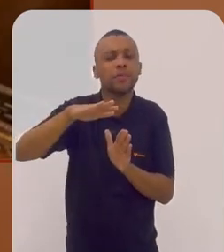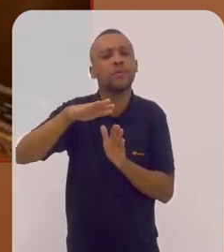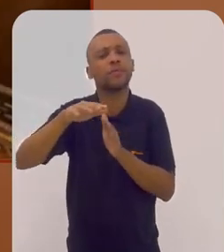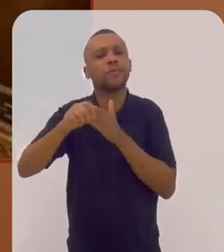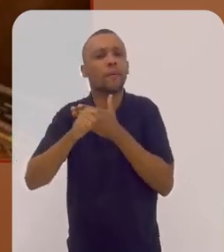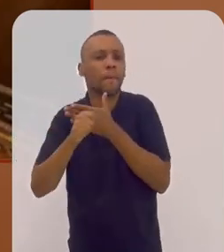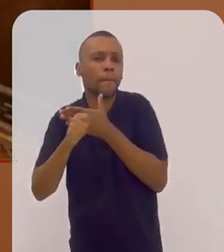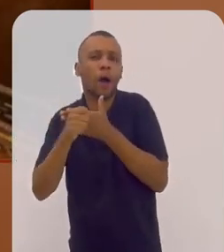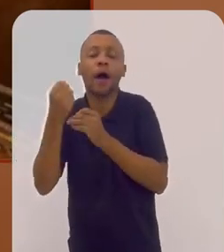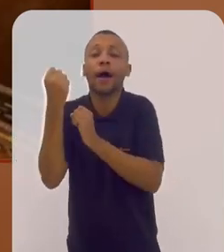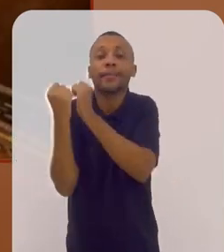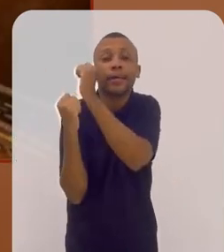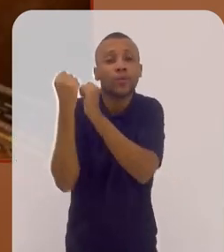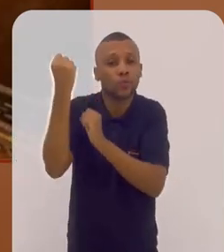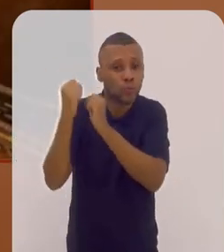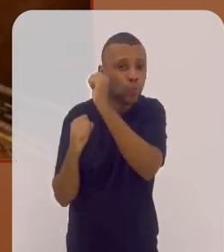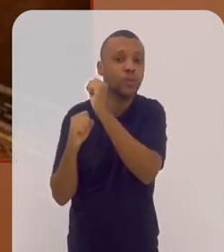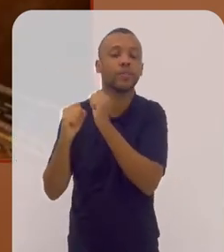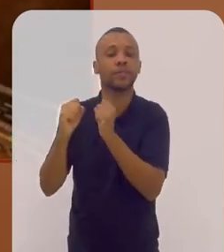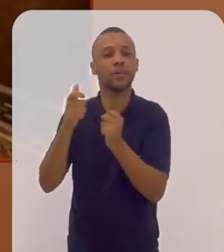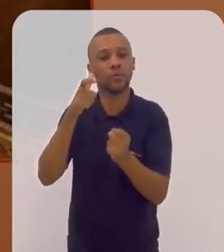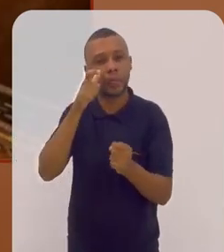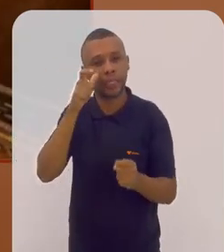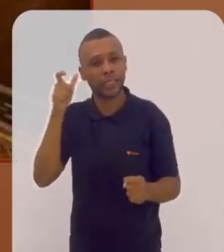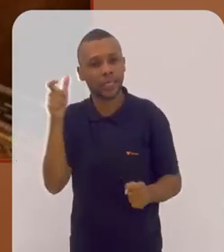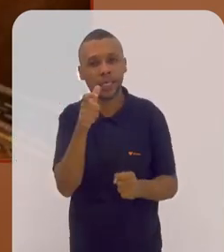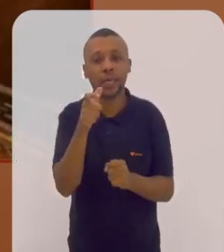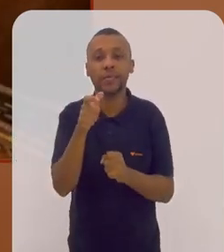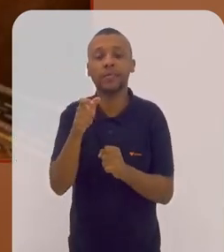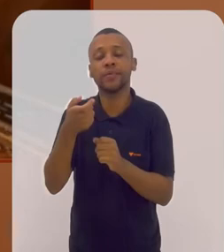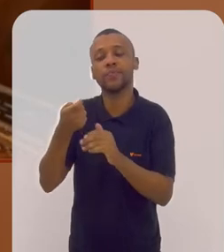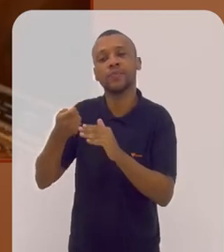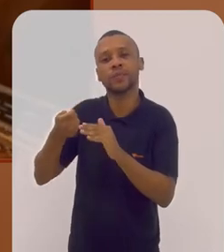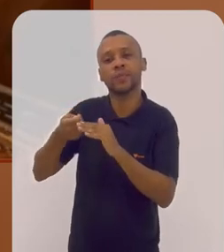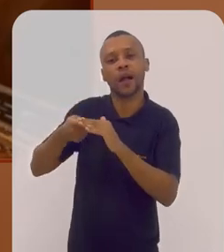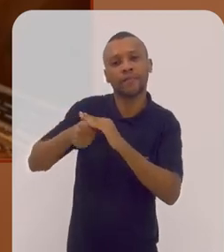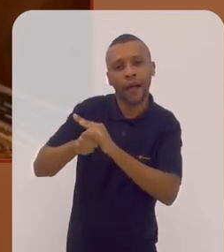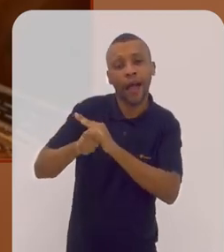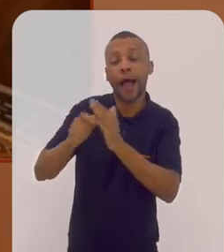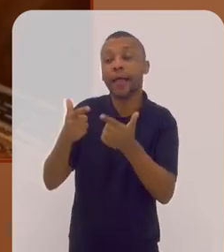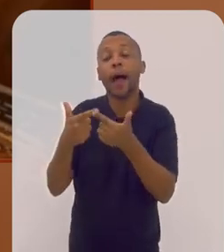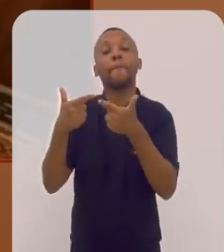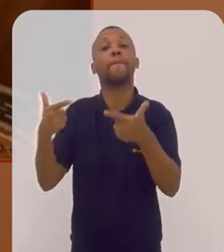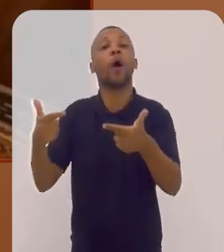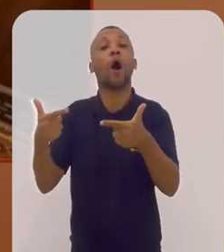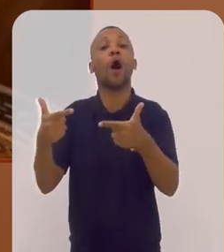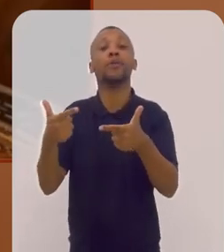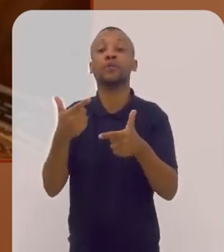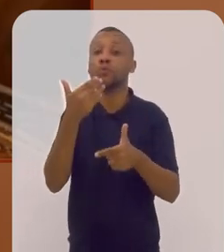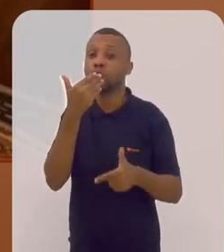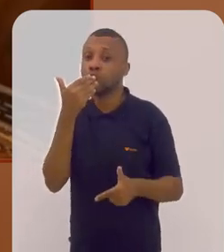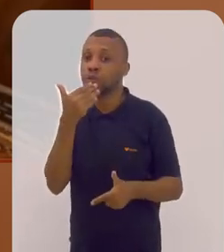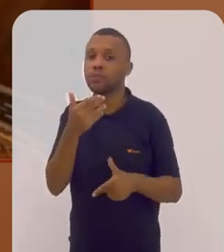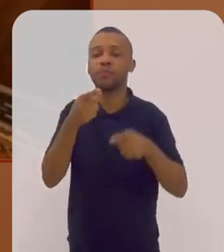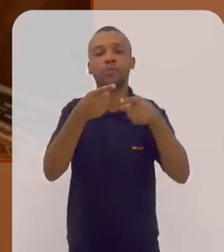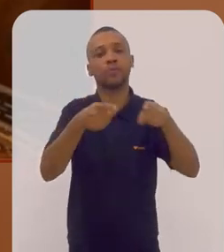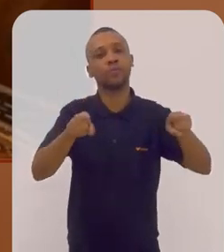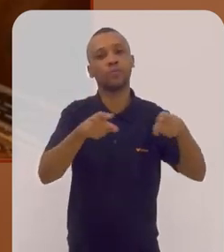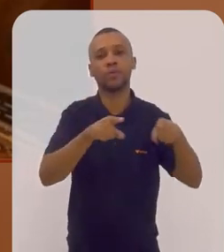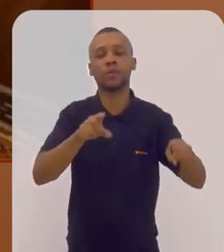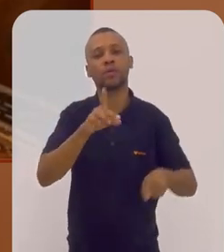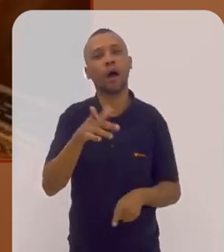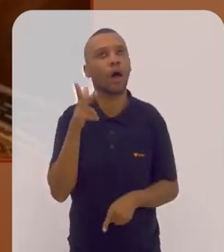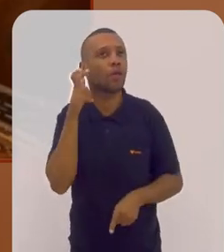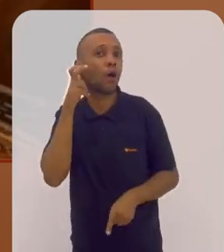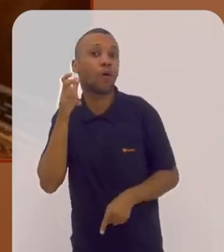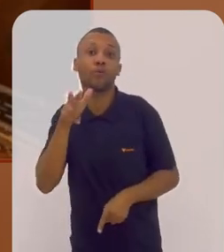as majors da indústria do entretenimento apostam em certo tipo de música e só se ouve